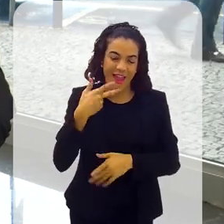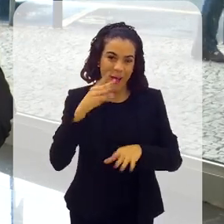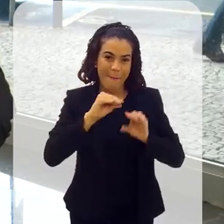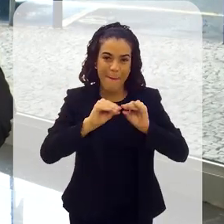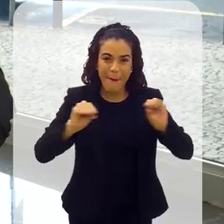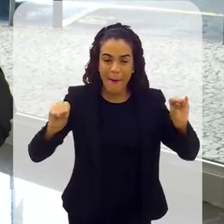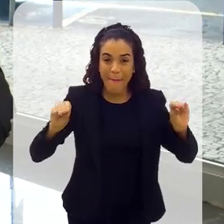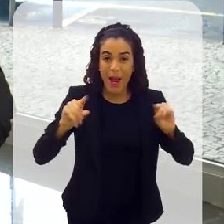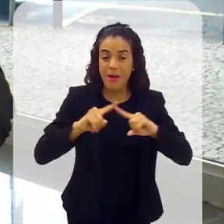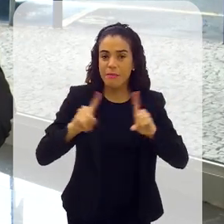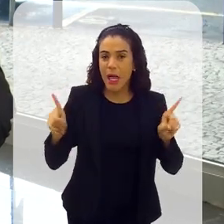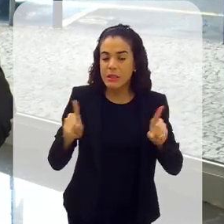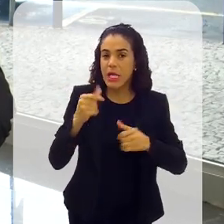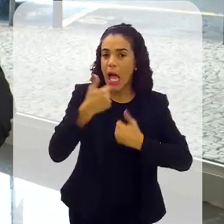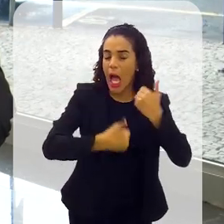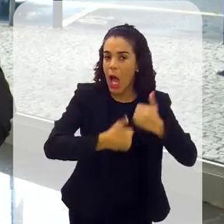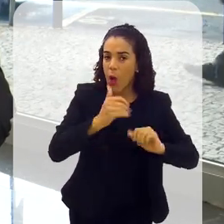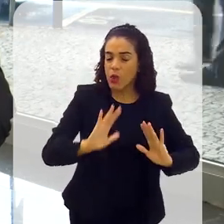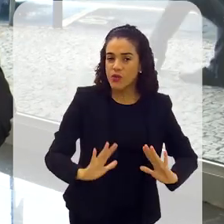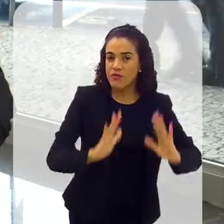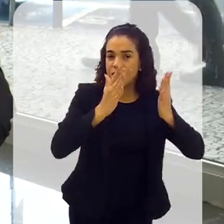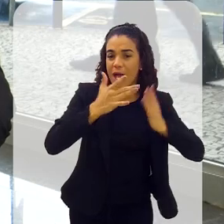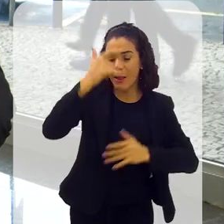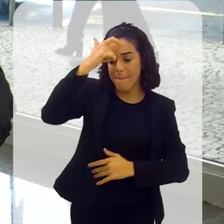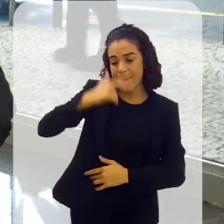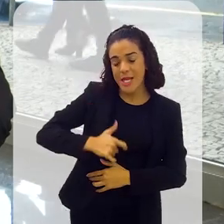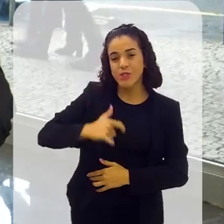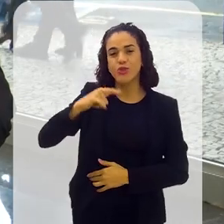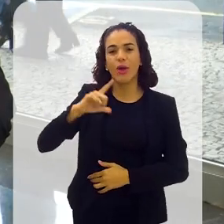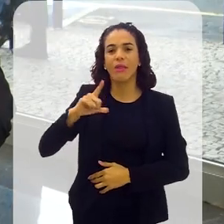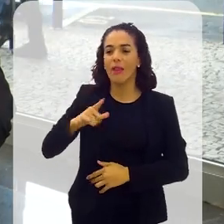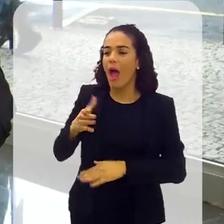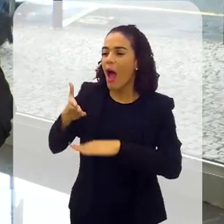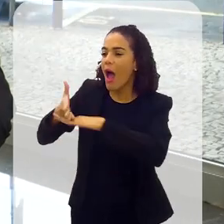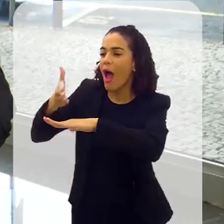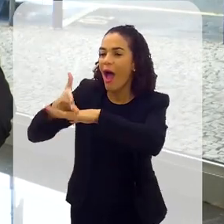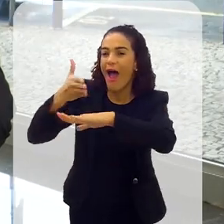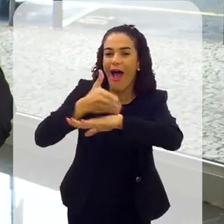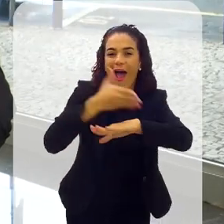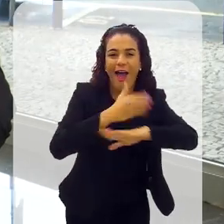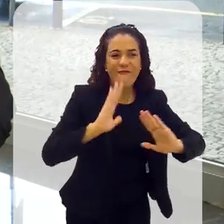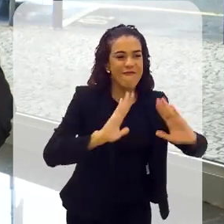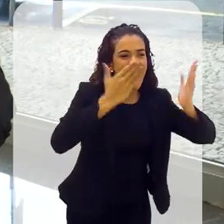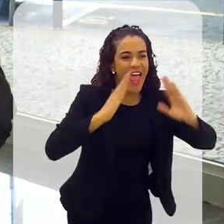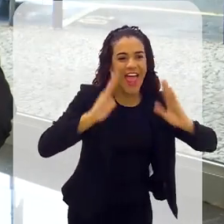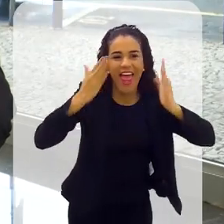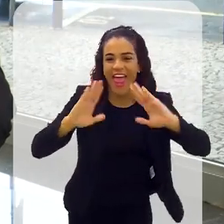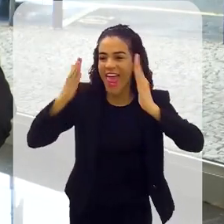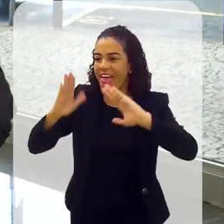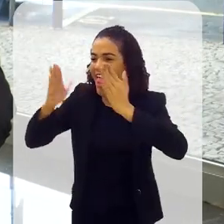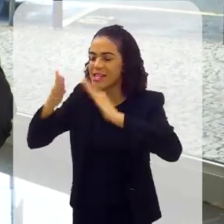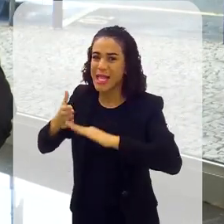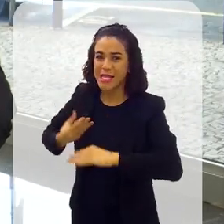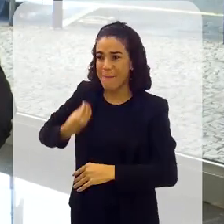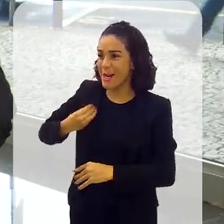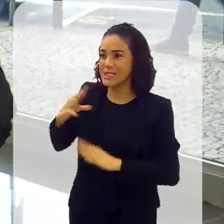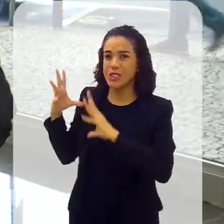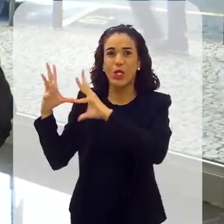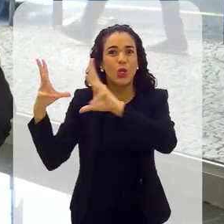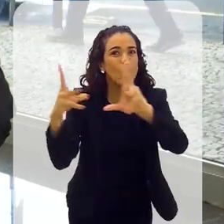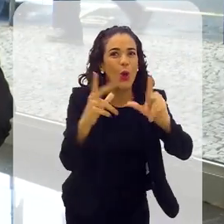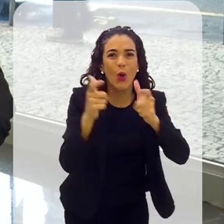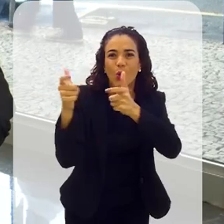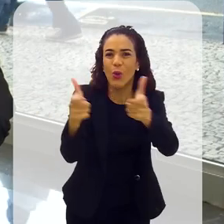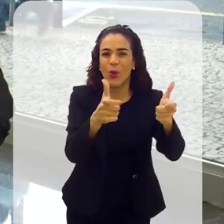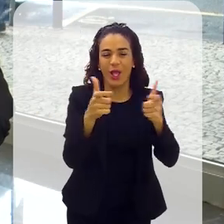mas antes se houve bastante, disse que arroz de festa é aquela pessoa que está em todos os lugares, todos os eventos, está presente